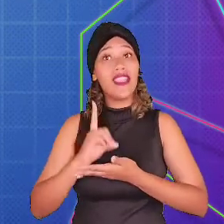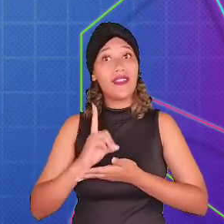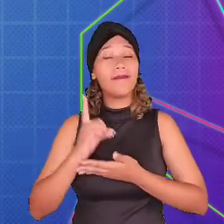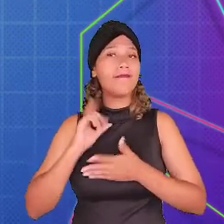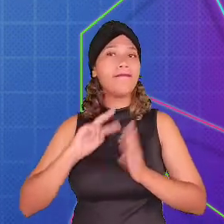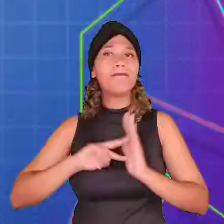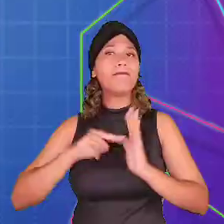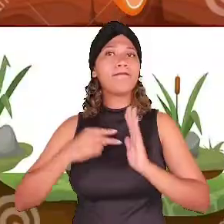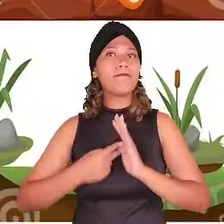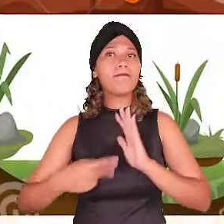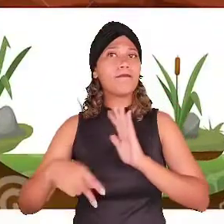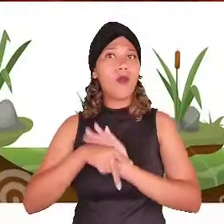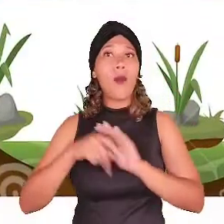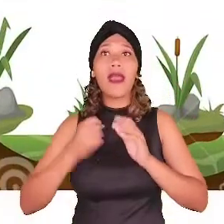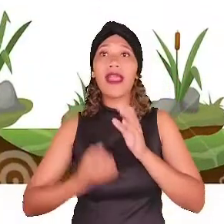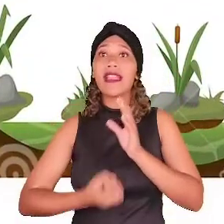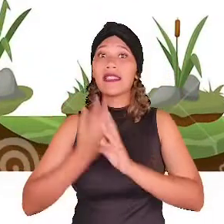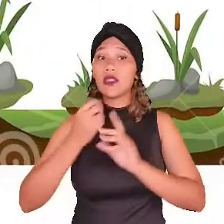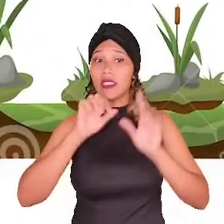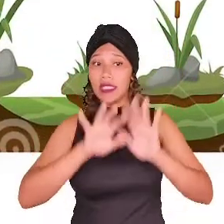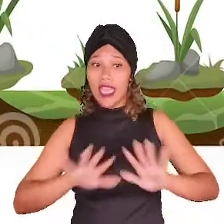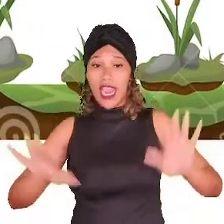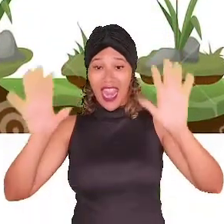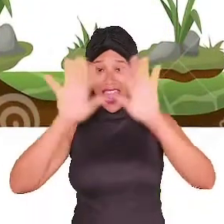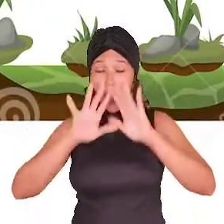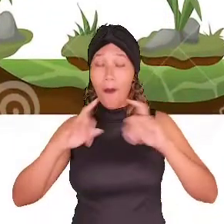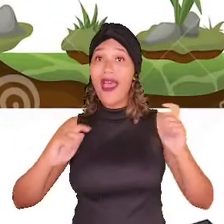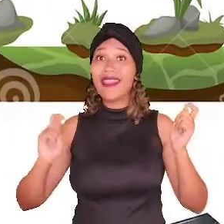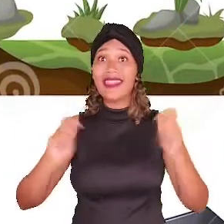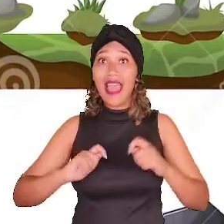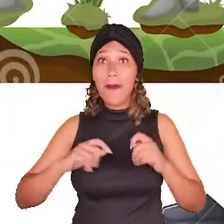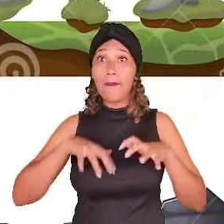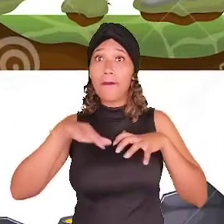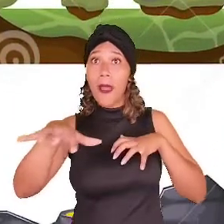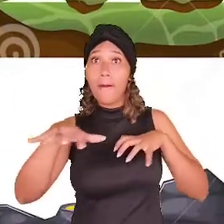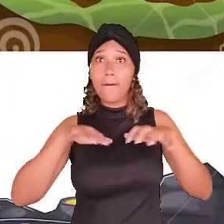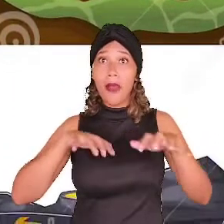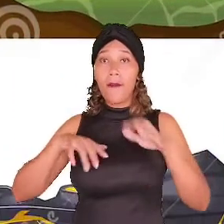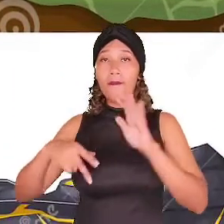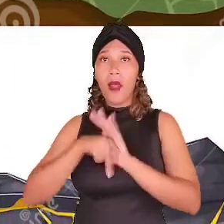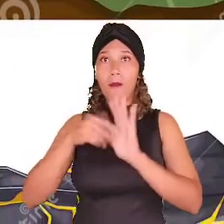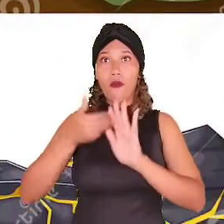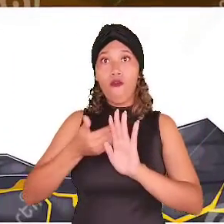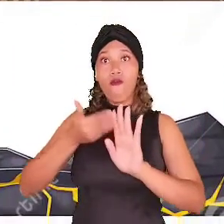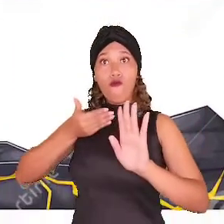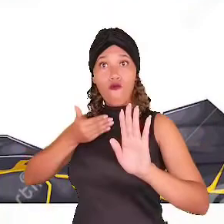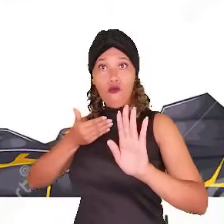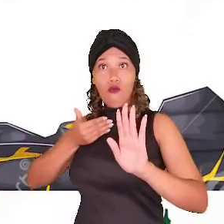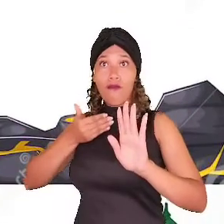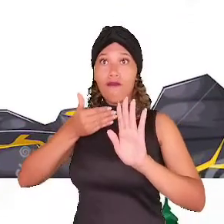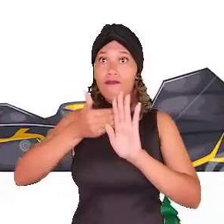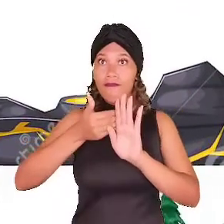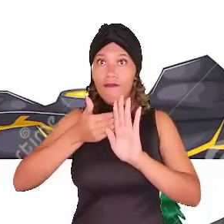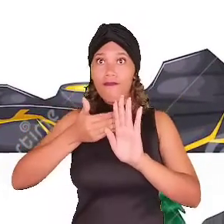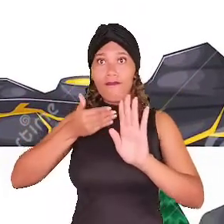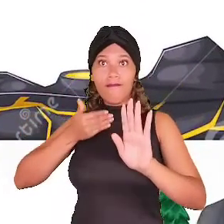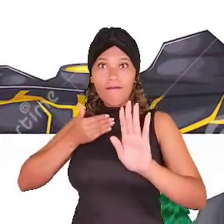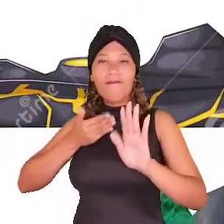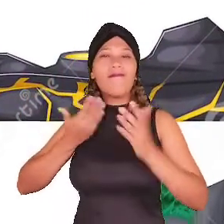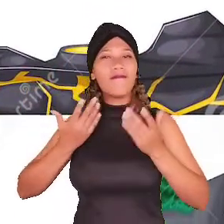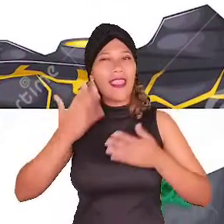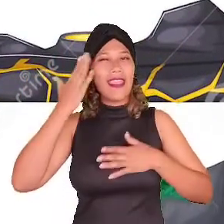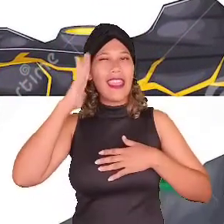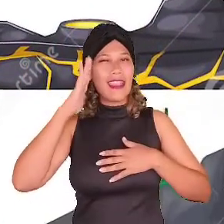à criação de cenários. Com isso, foi possível separar a ideia de plano de fundo da parte que compõe a ação principal do jogo.